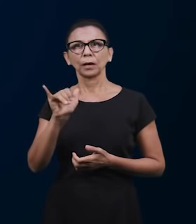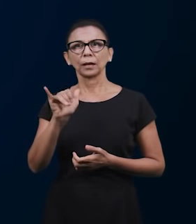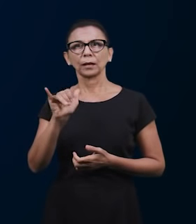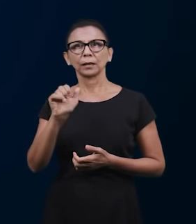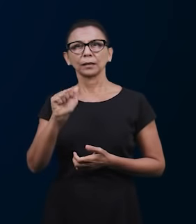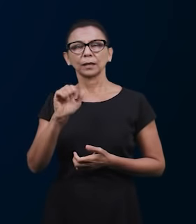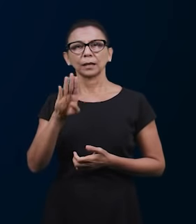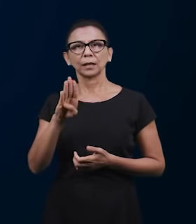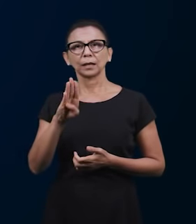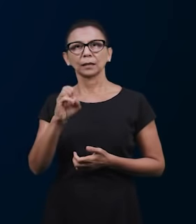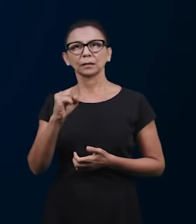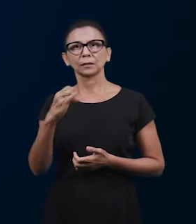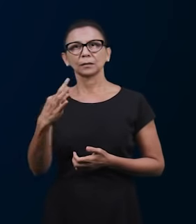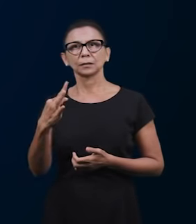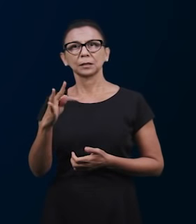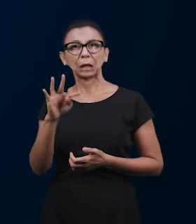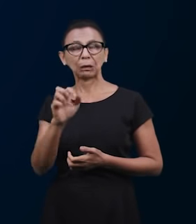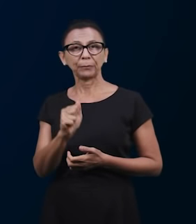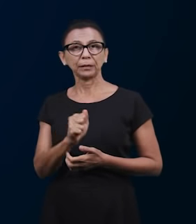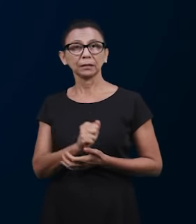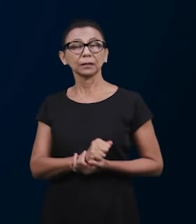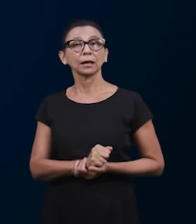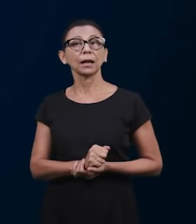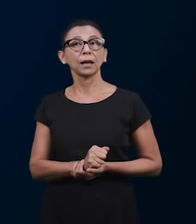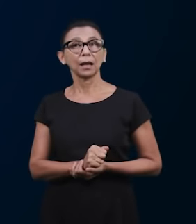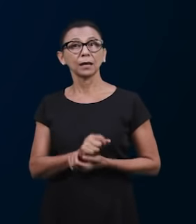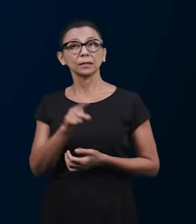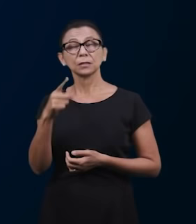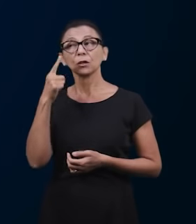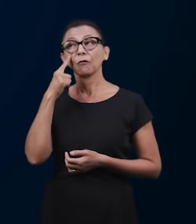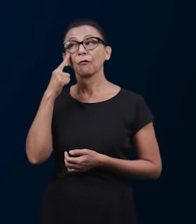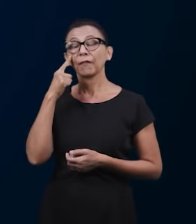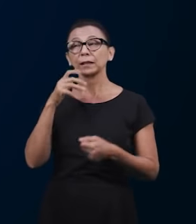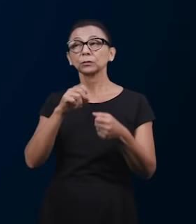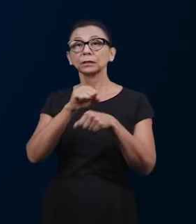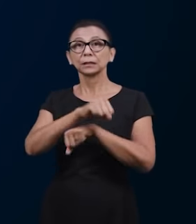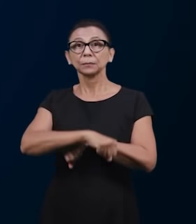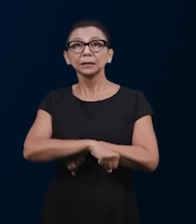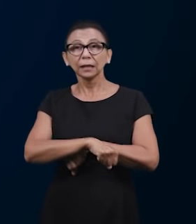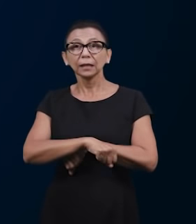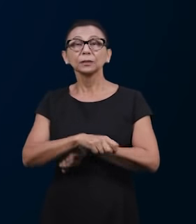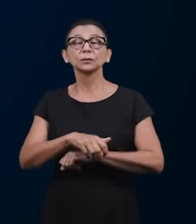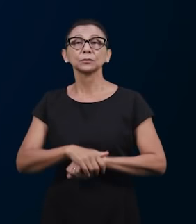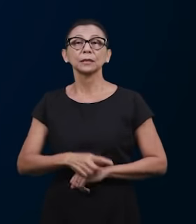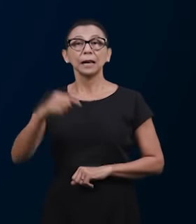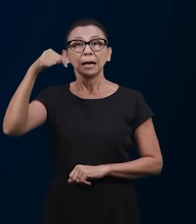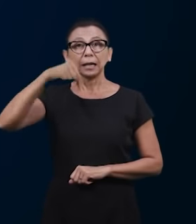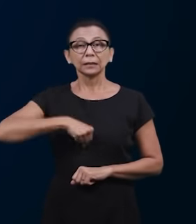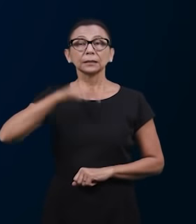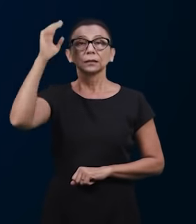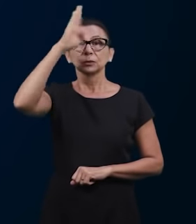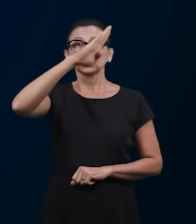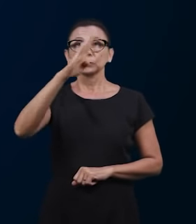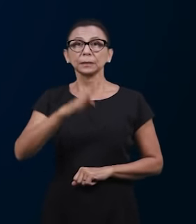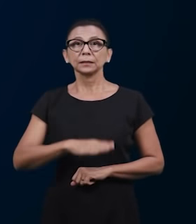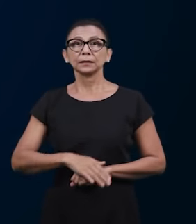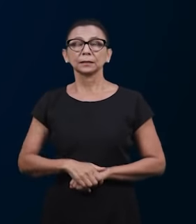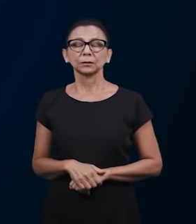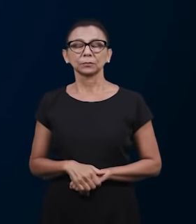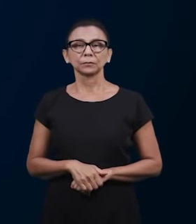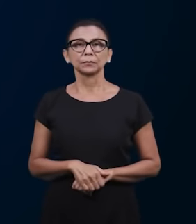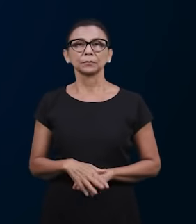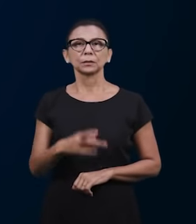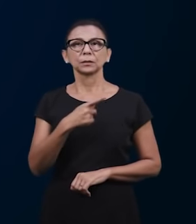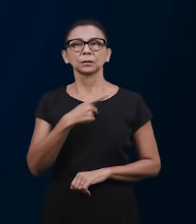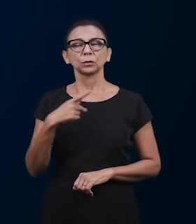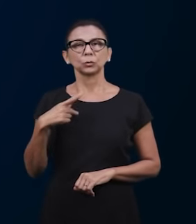um seminário transmitido via satélite a partir do Brasil. E o pastor Rufino, ele está exatamente ao